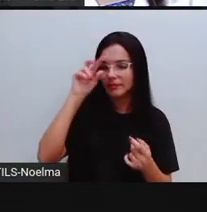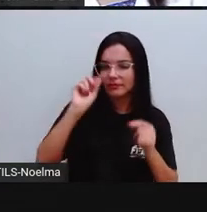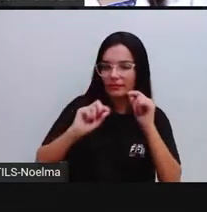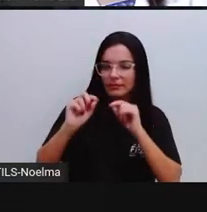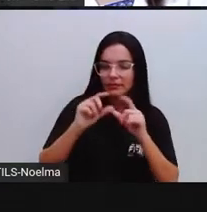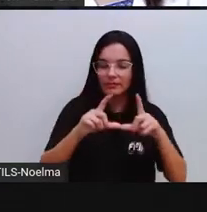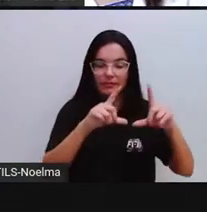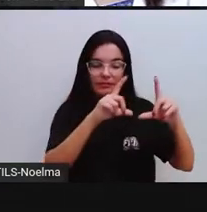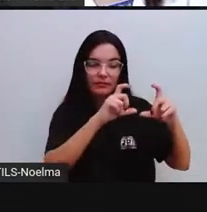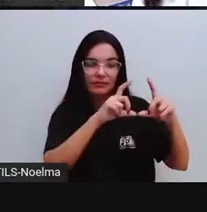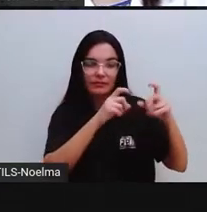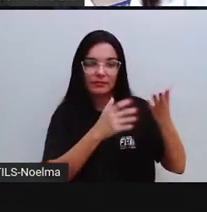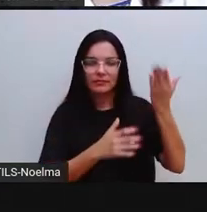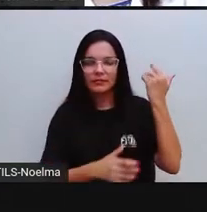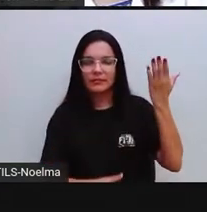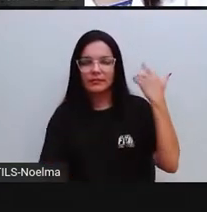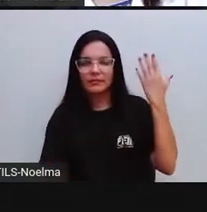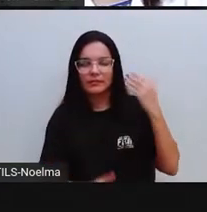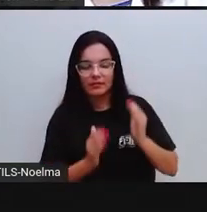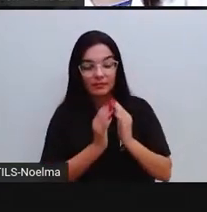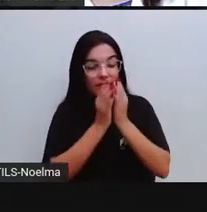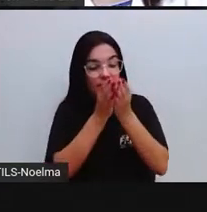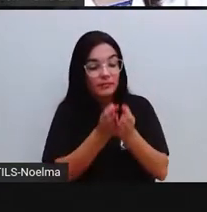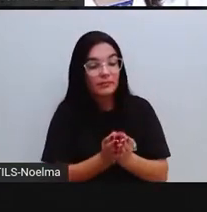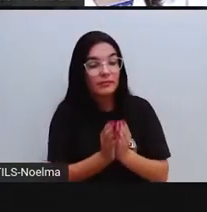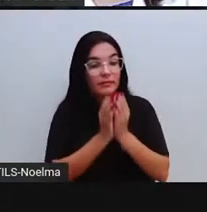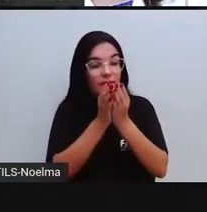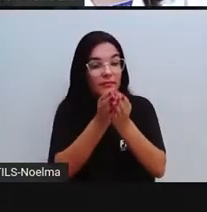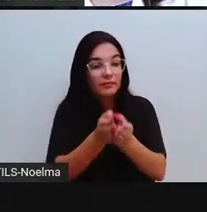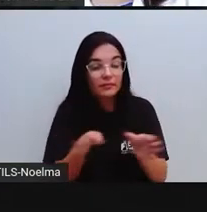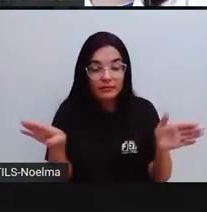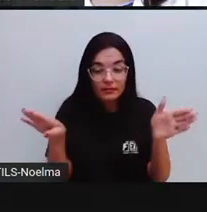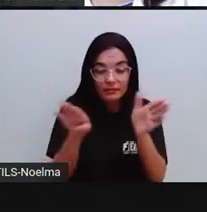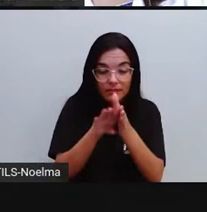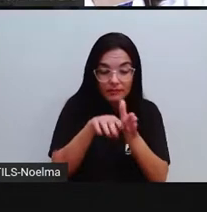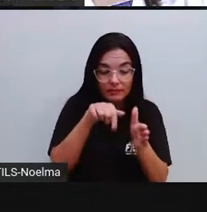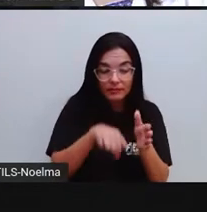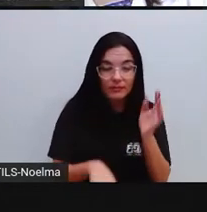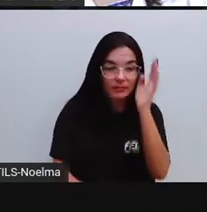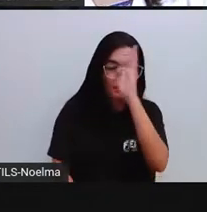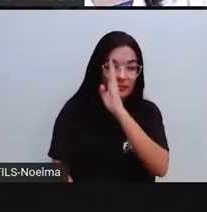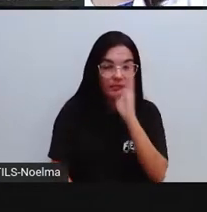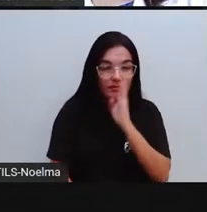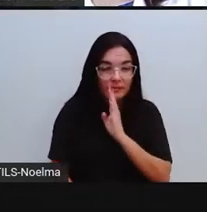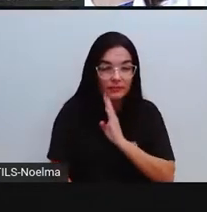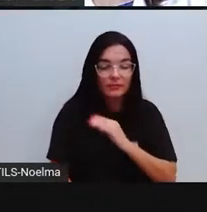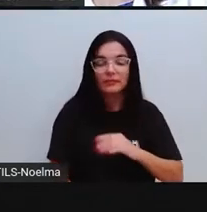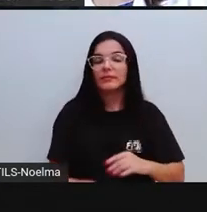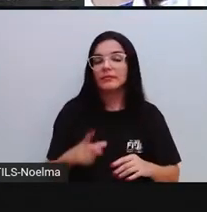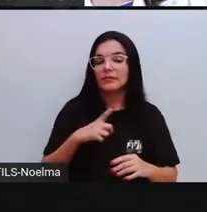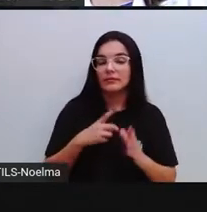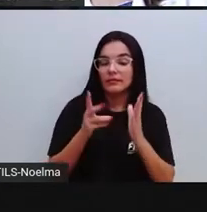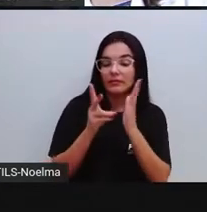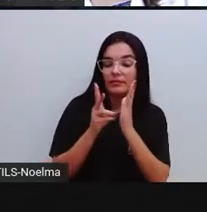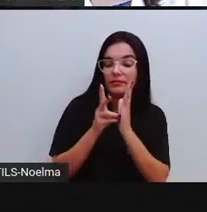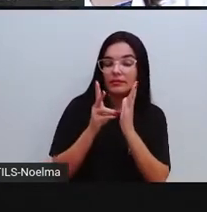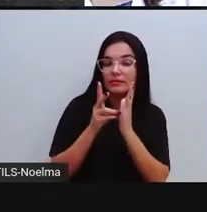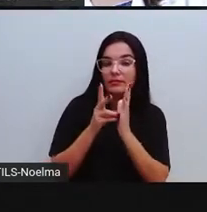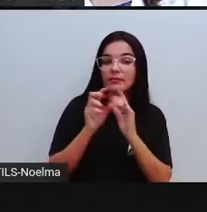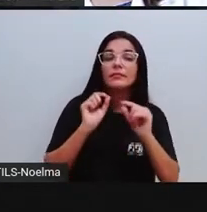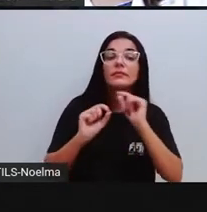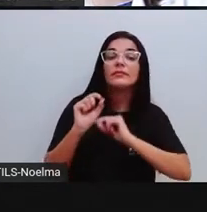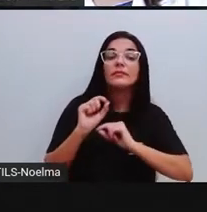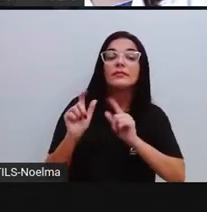que nós vimos lá no início da aula, os portugueses chegando e os indígenas indo lá. Quem era